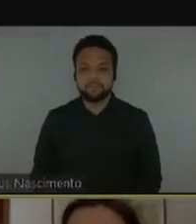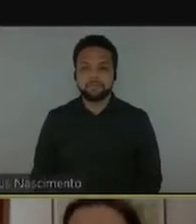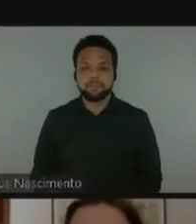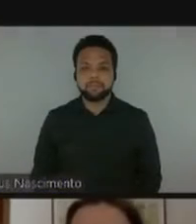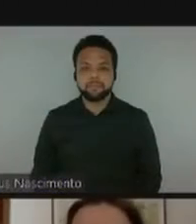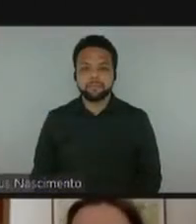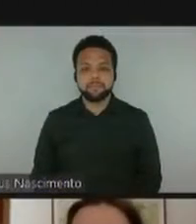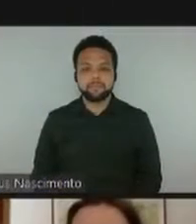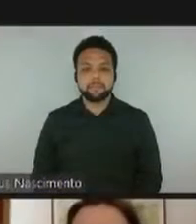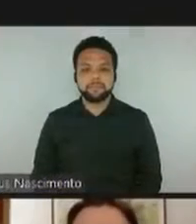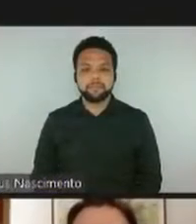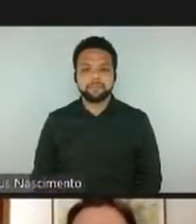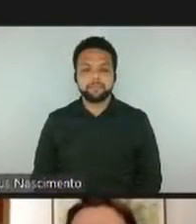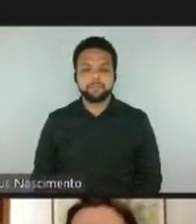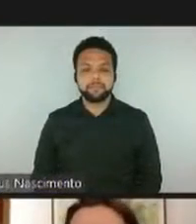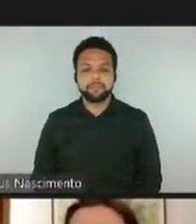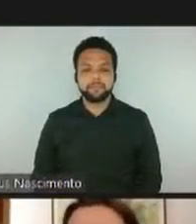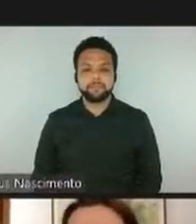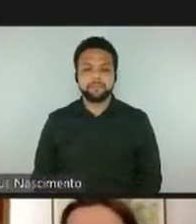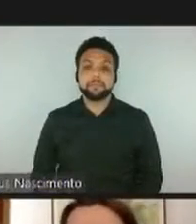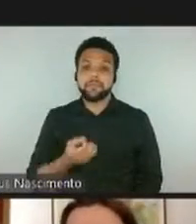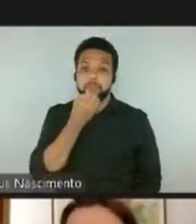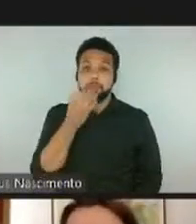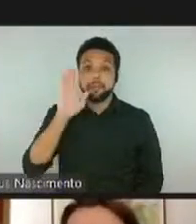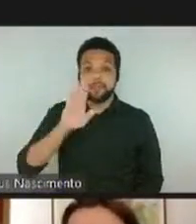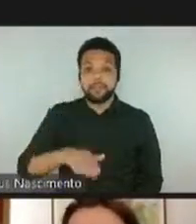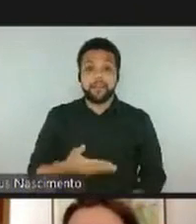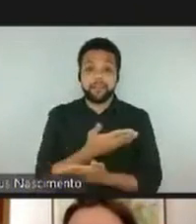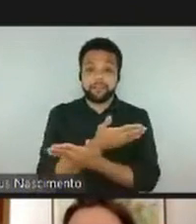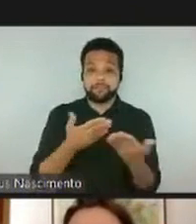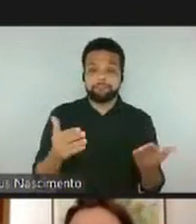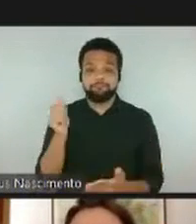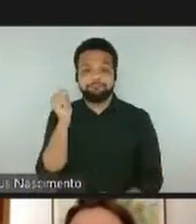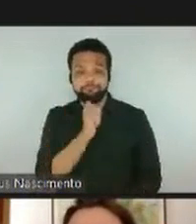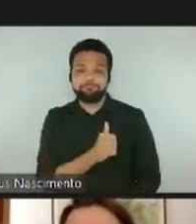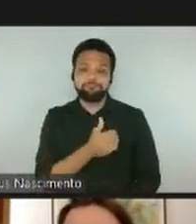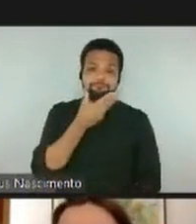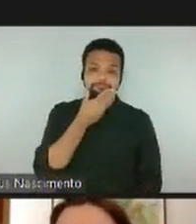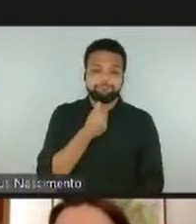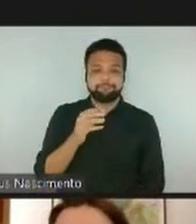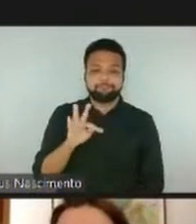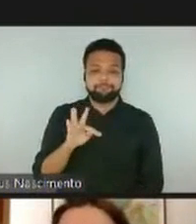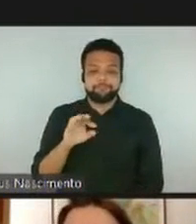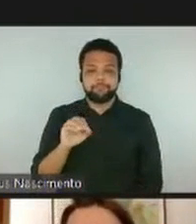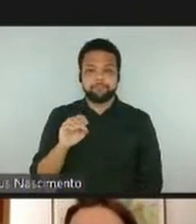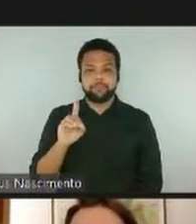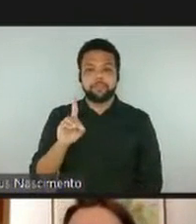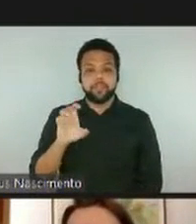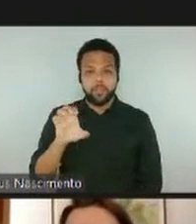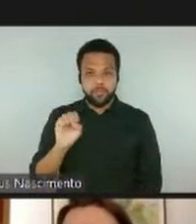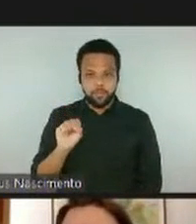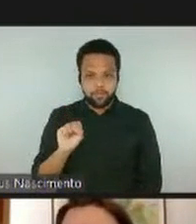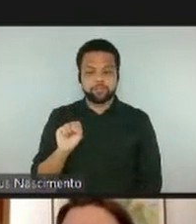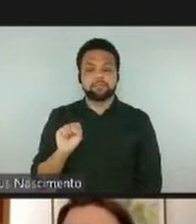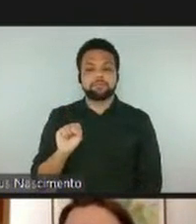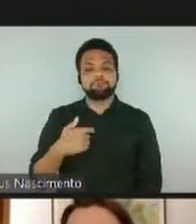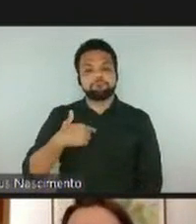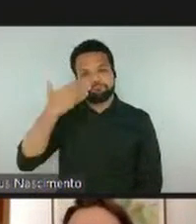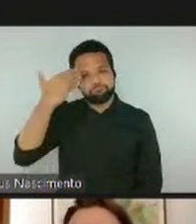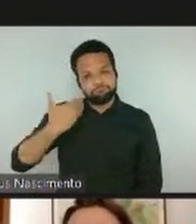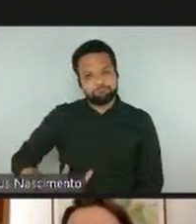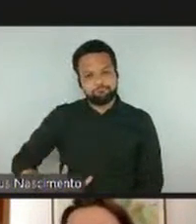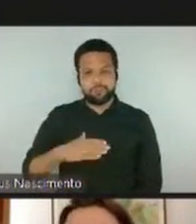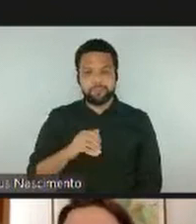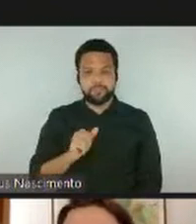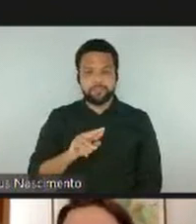Bom, boa tarde a todos, a todas e todes. Eu sou a Carmen Aranha, vocês